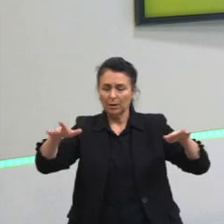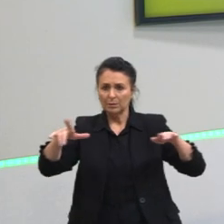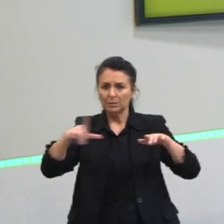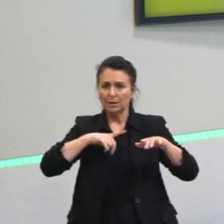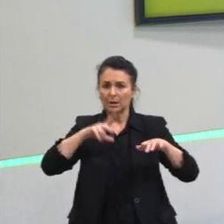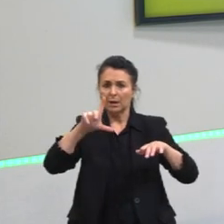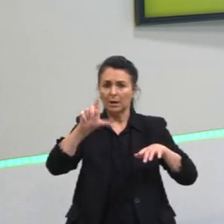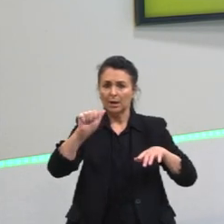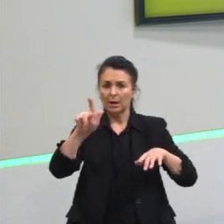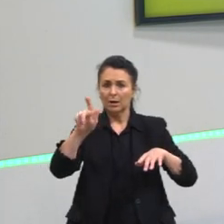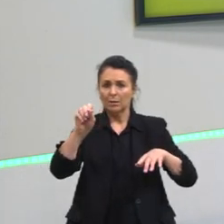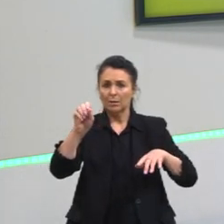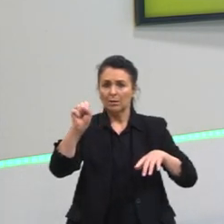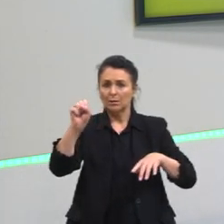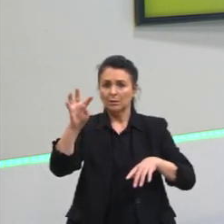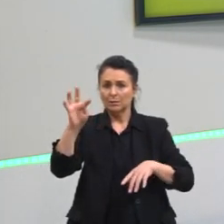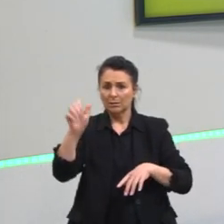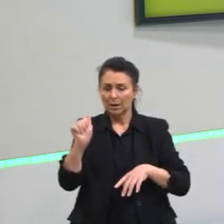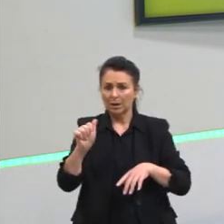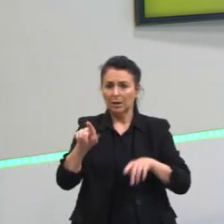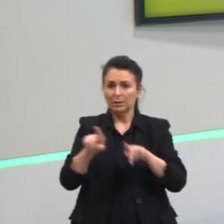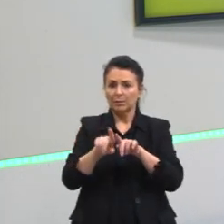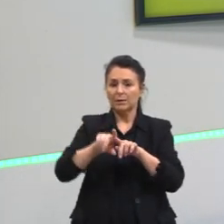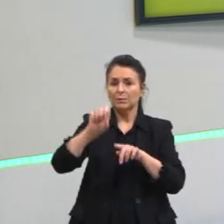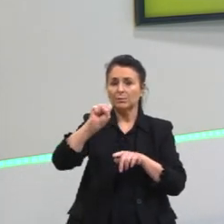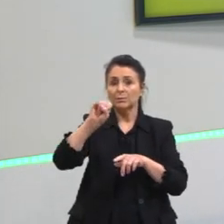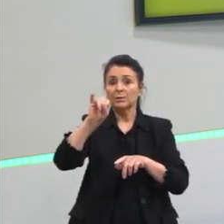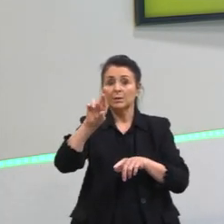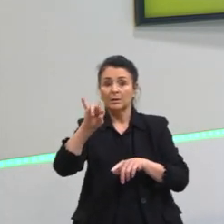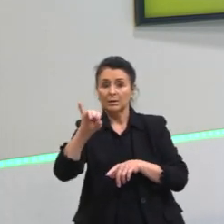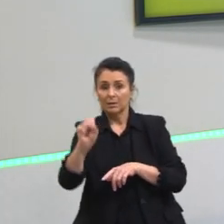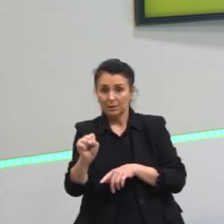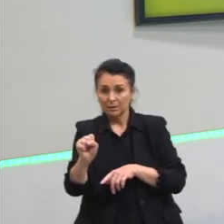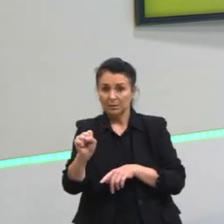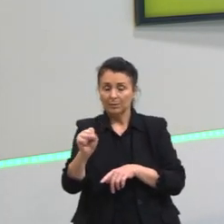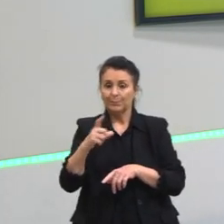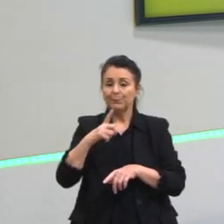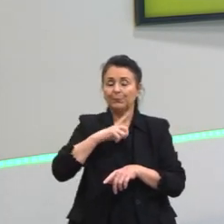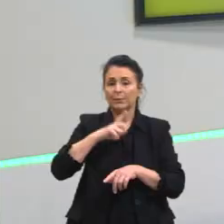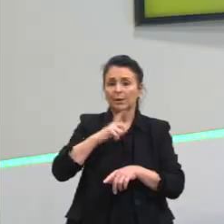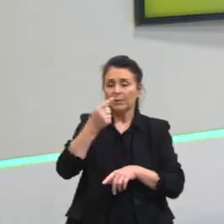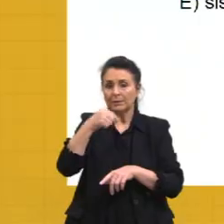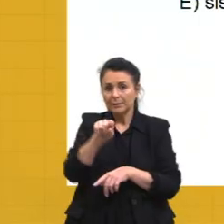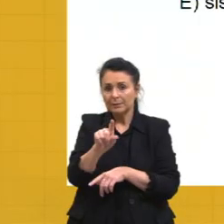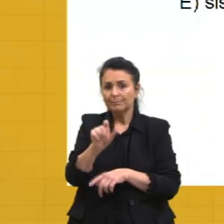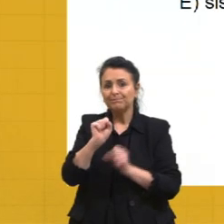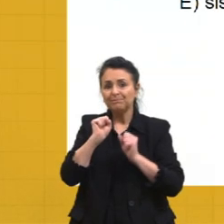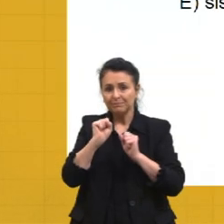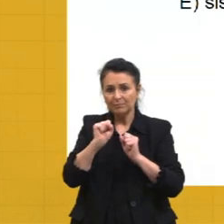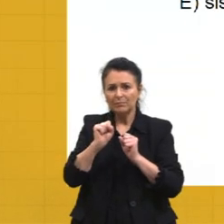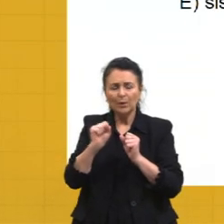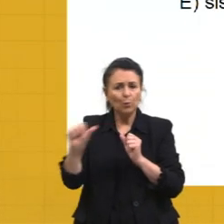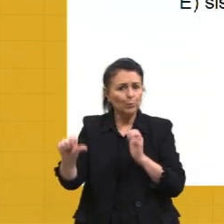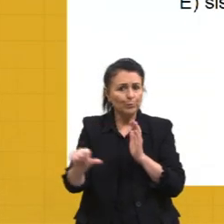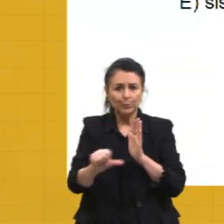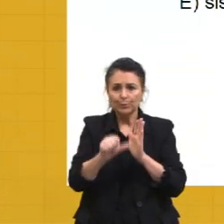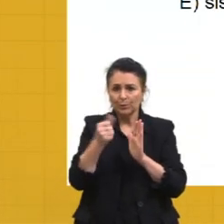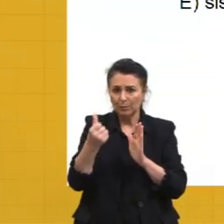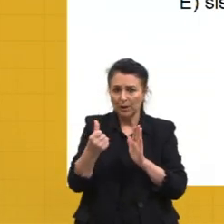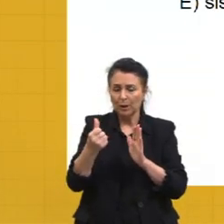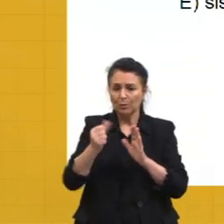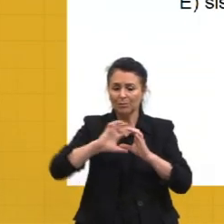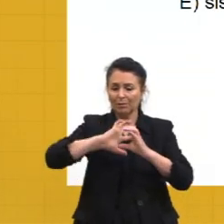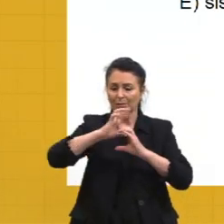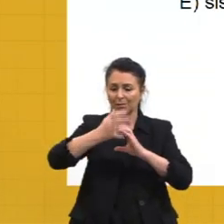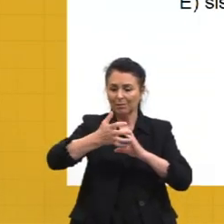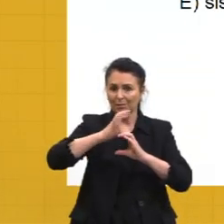por exemplo. O ciris. Então, esses indivíduos aqui, né? Podem ter sido os primeiros a habitar a terra